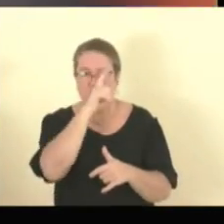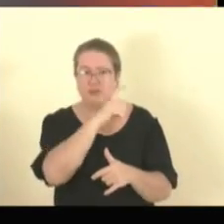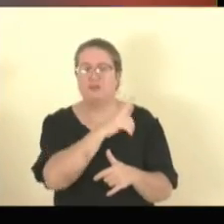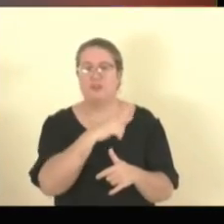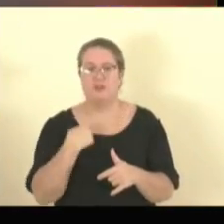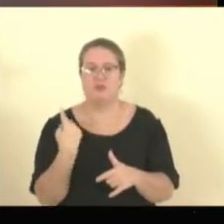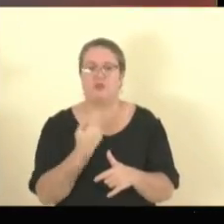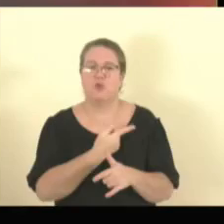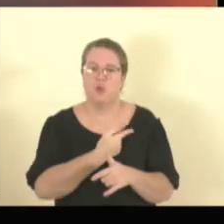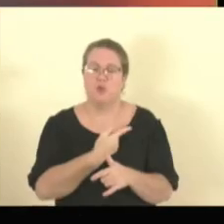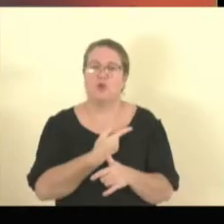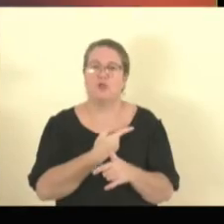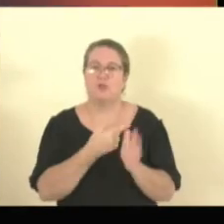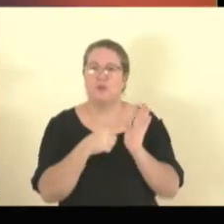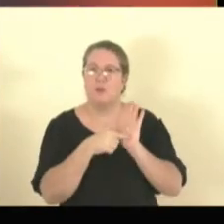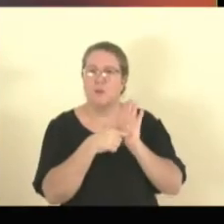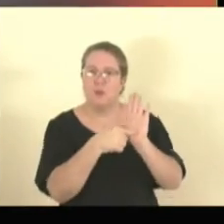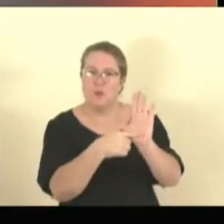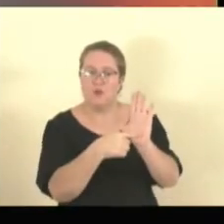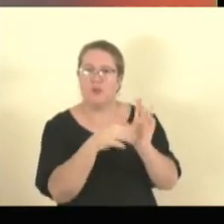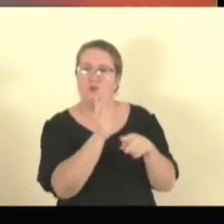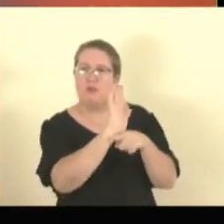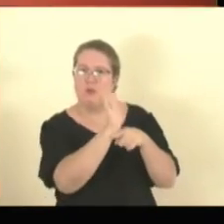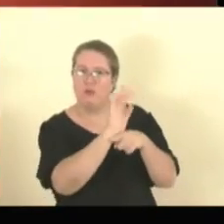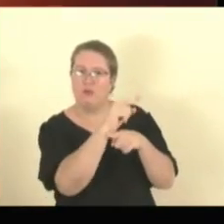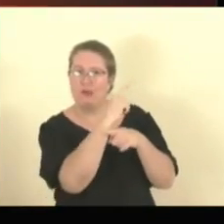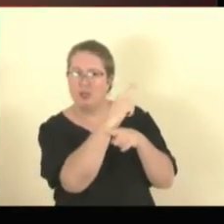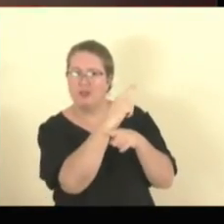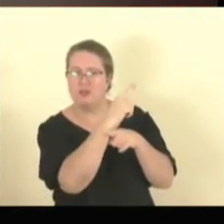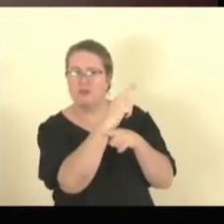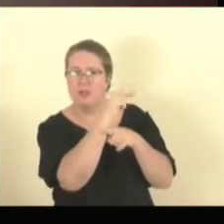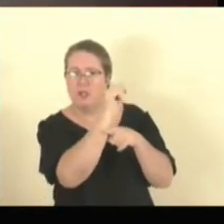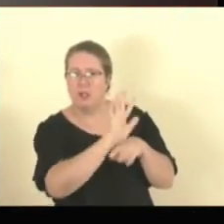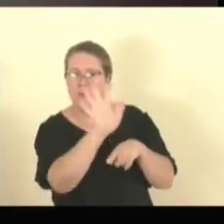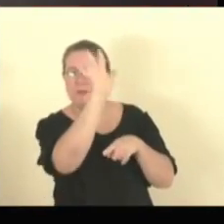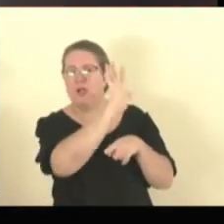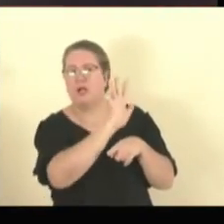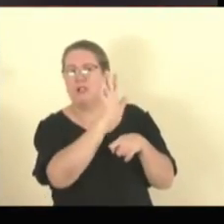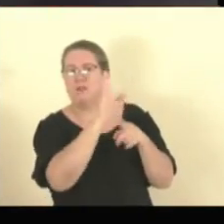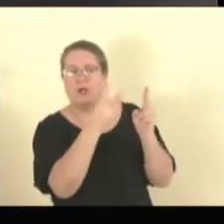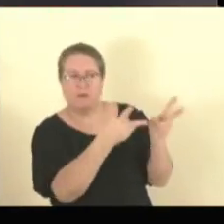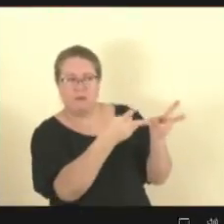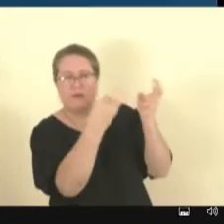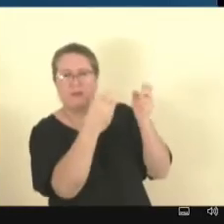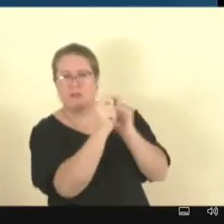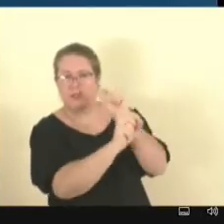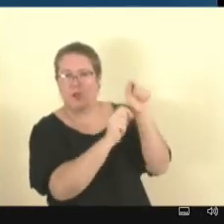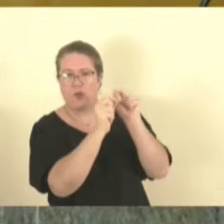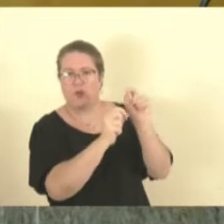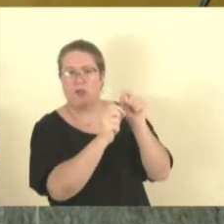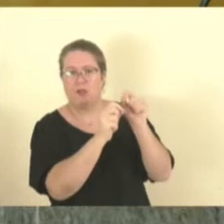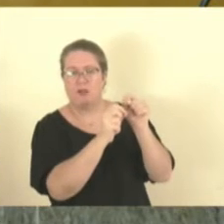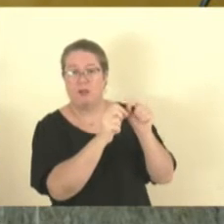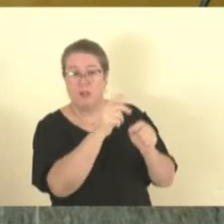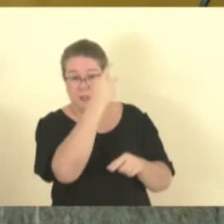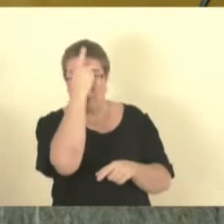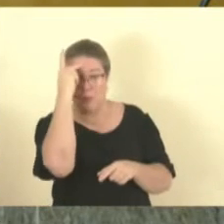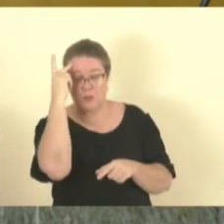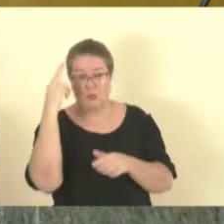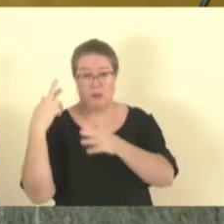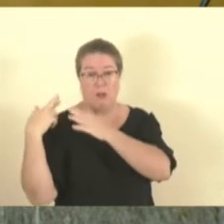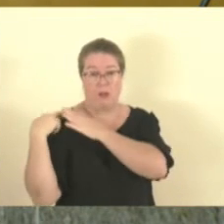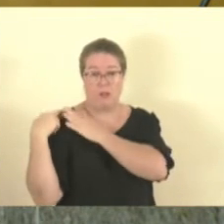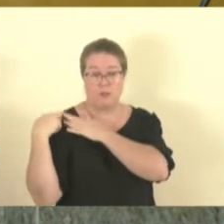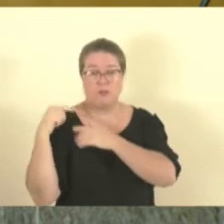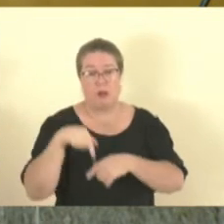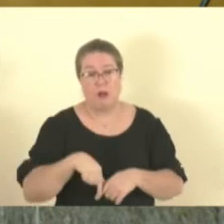passando esse vídeo aí, colocando essas imagens, para chamar a atenção das autoridades aqui do Estado